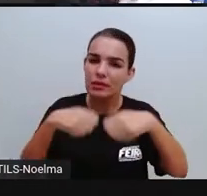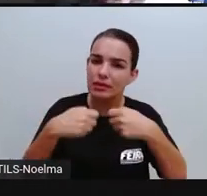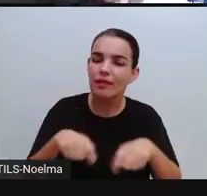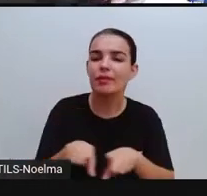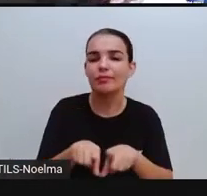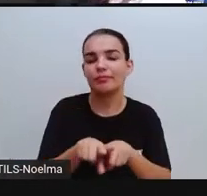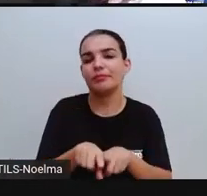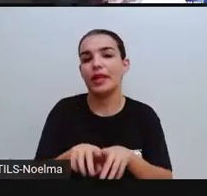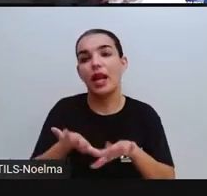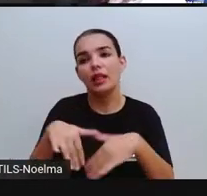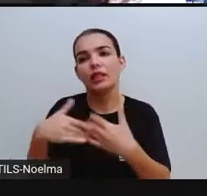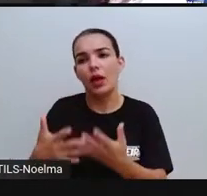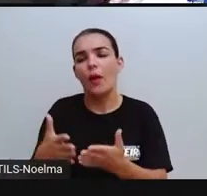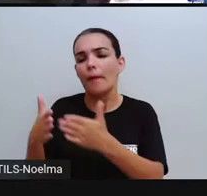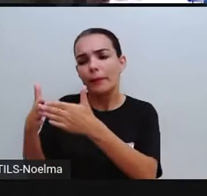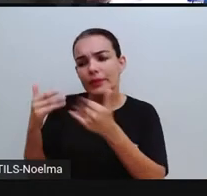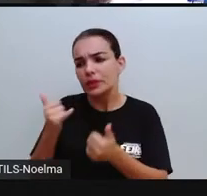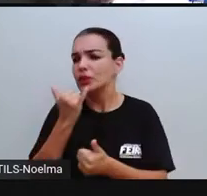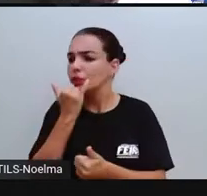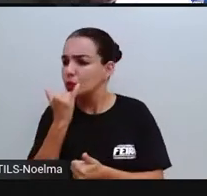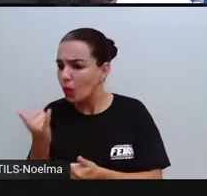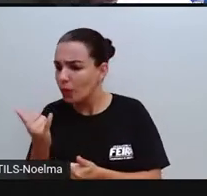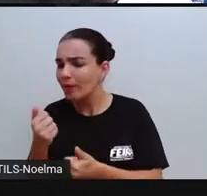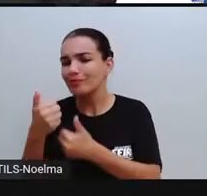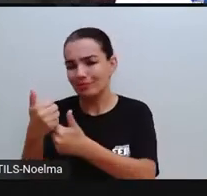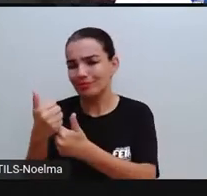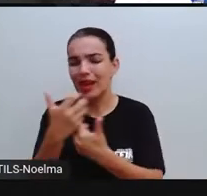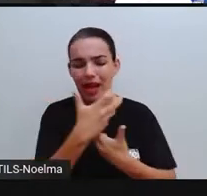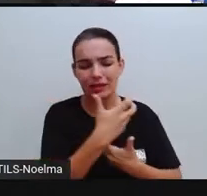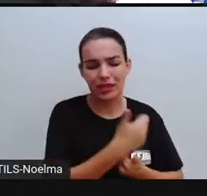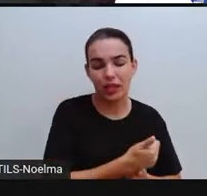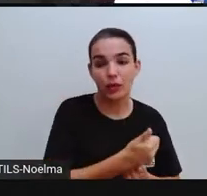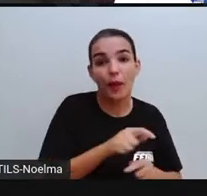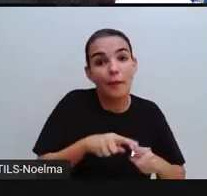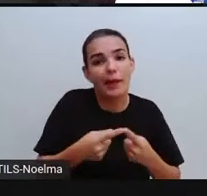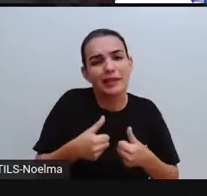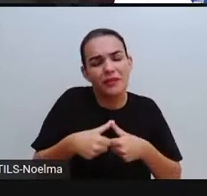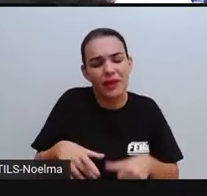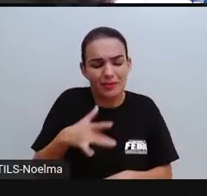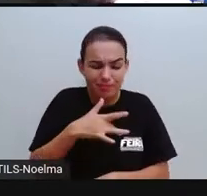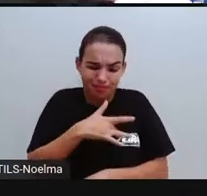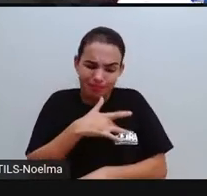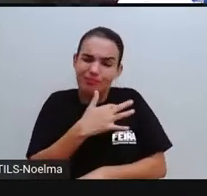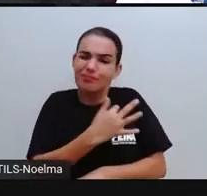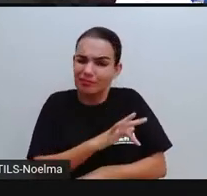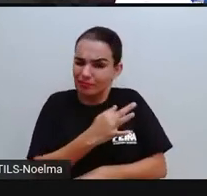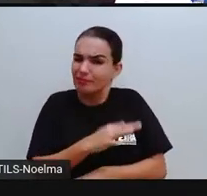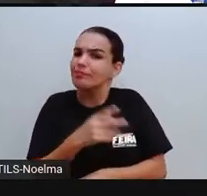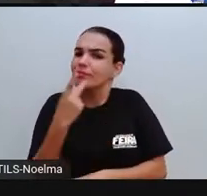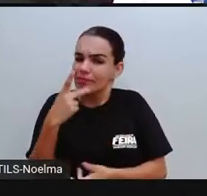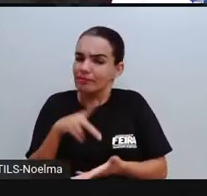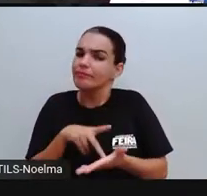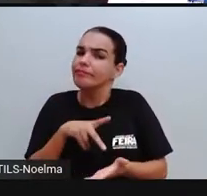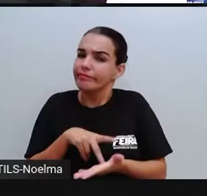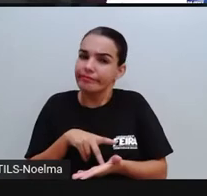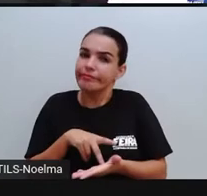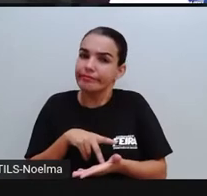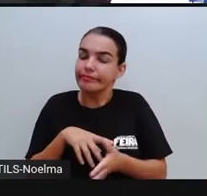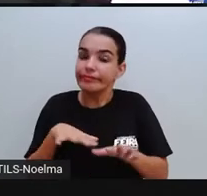claro que a pessoa aceita, mas a pessoa fica magoada com o que aconteceu, né?